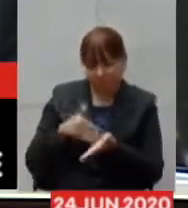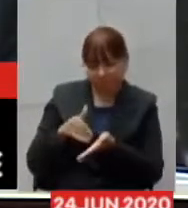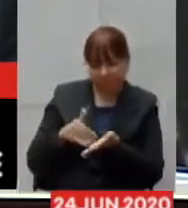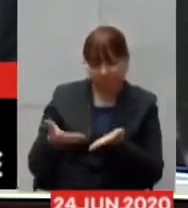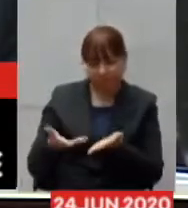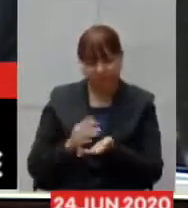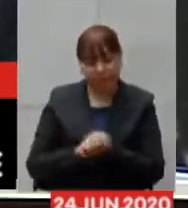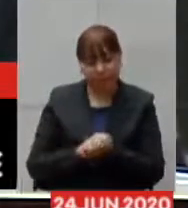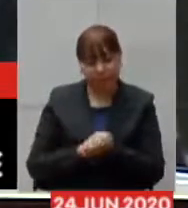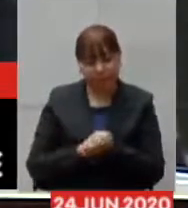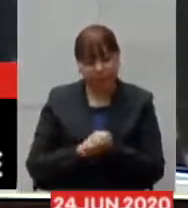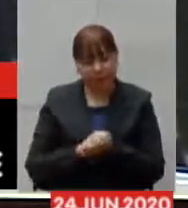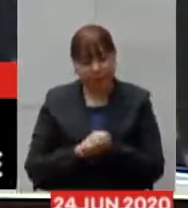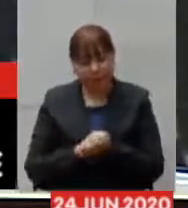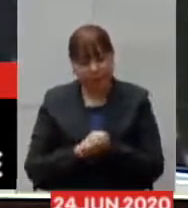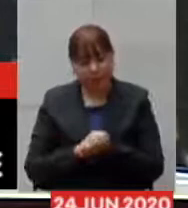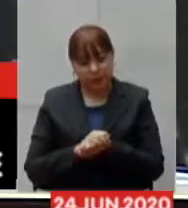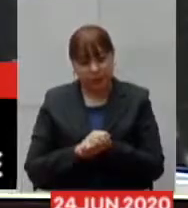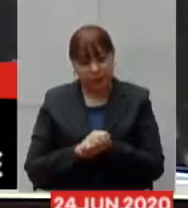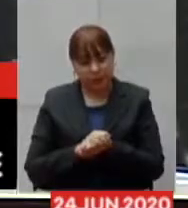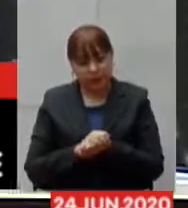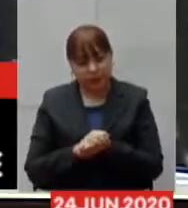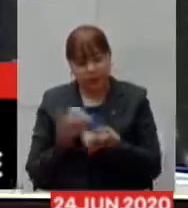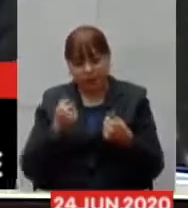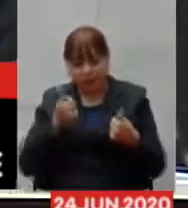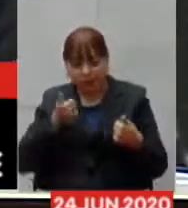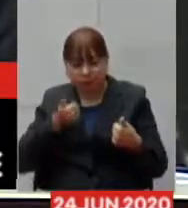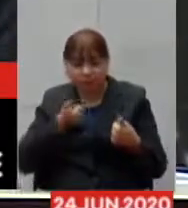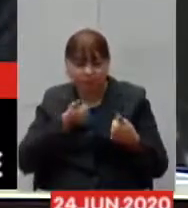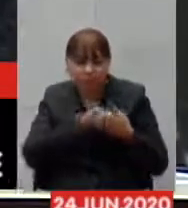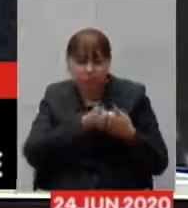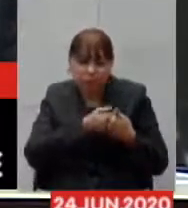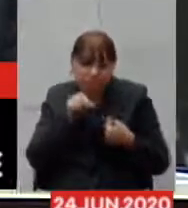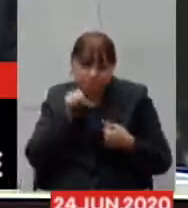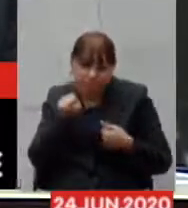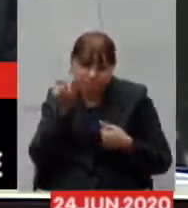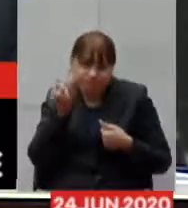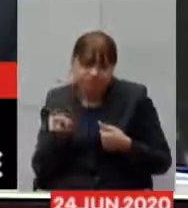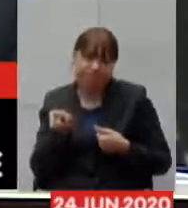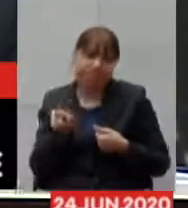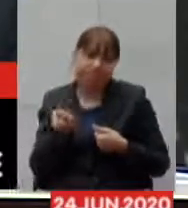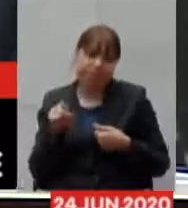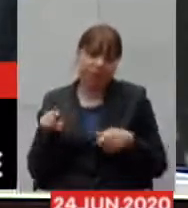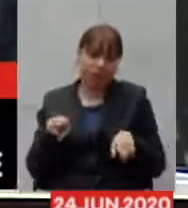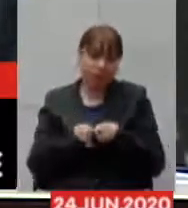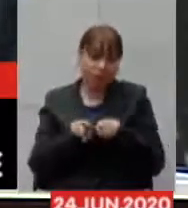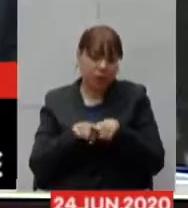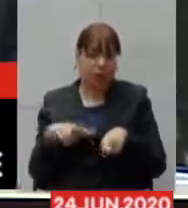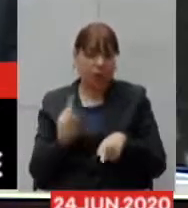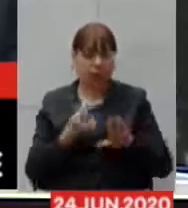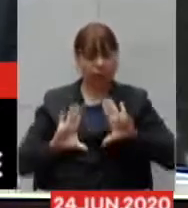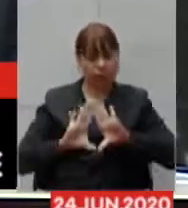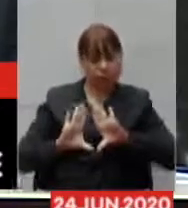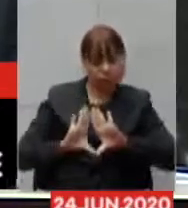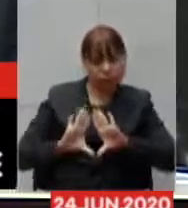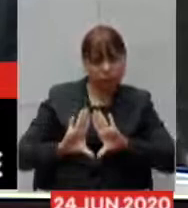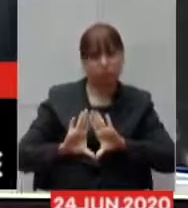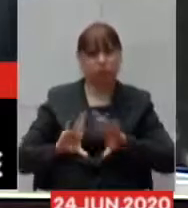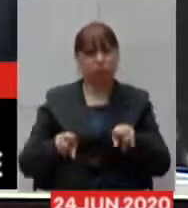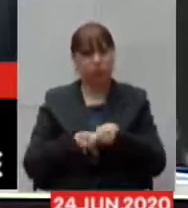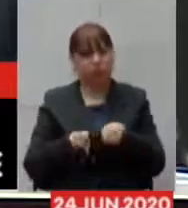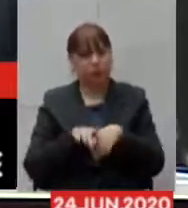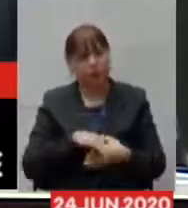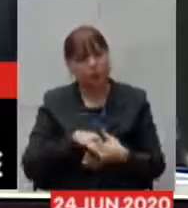uma aproximação muito grande do senhor da Assembleia de Minas das lideranças dos prefeitos